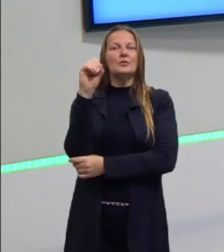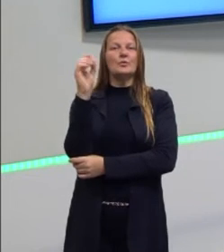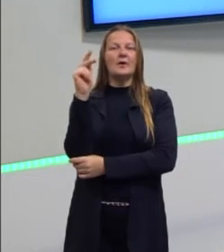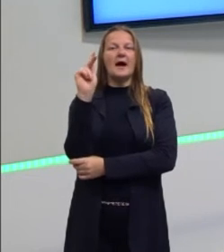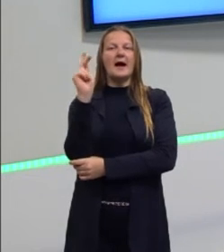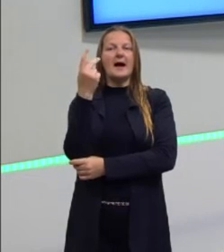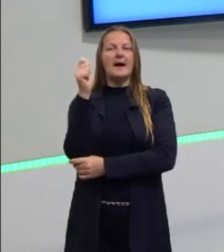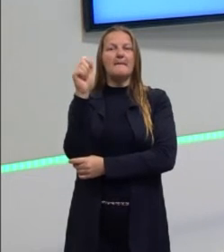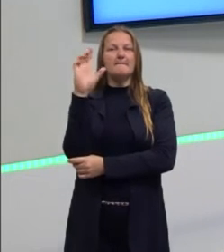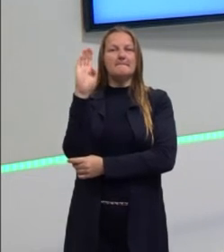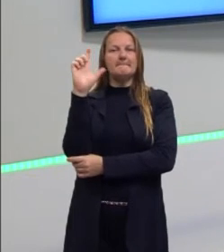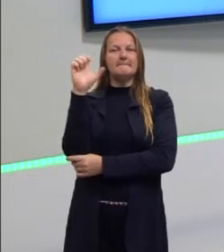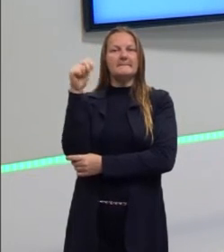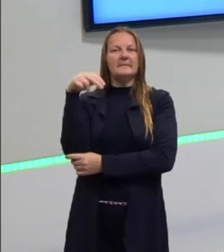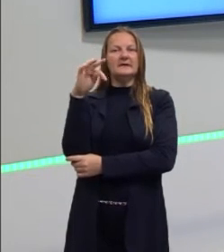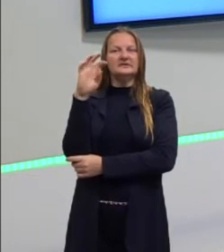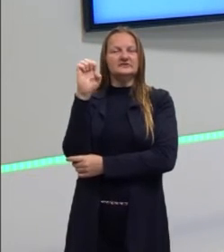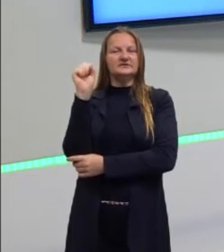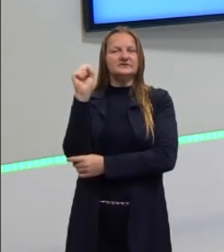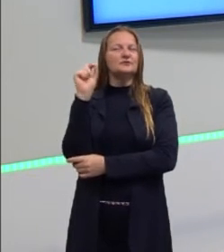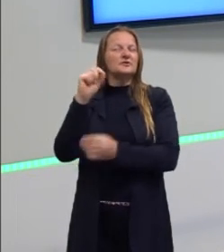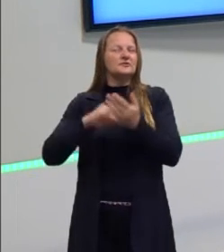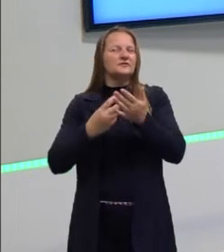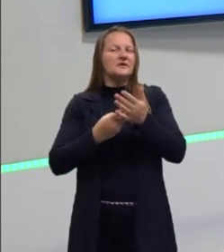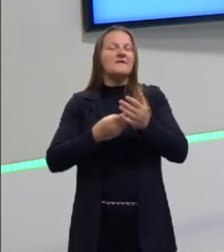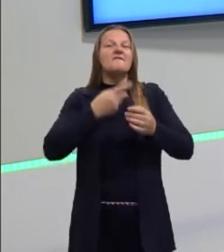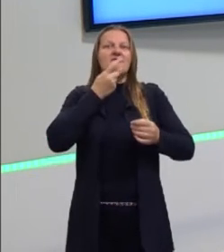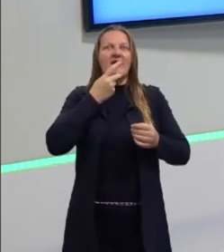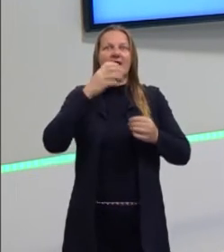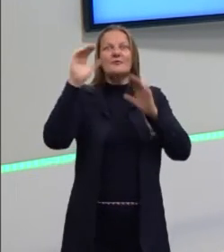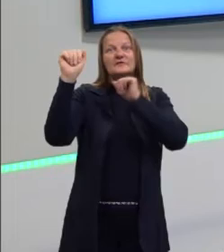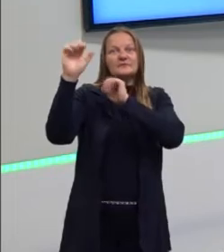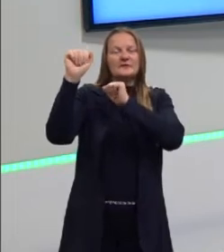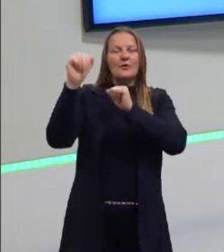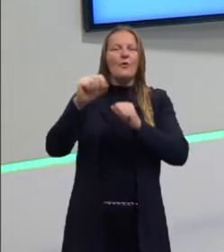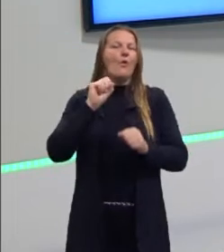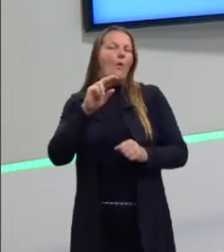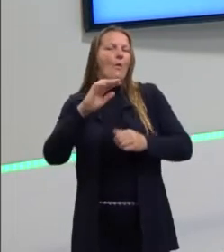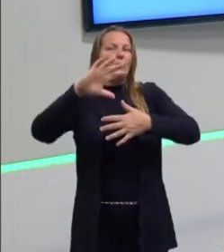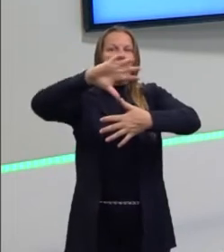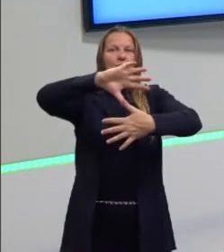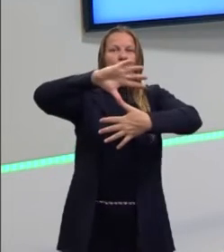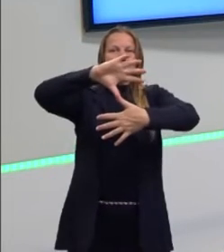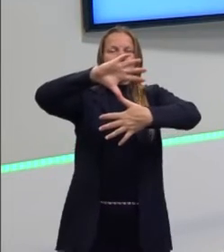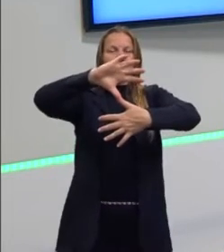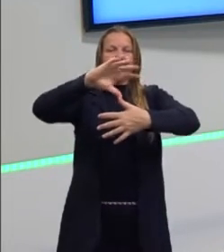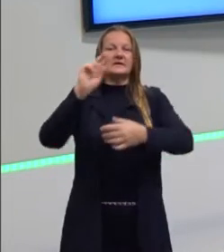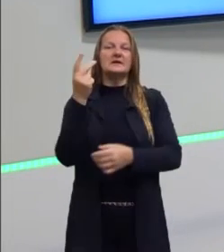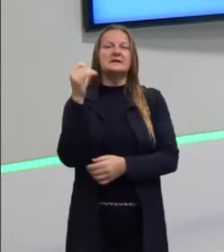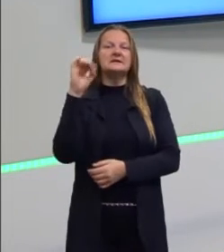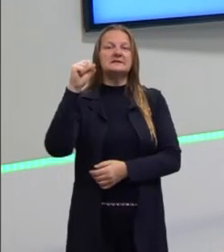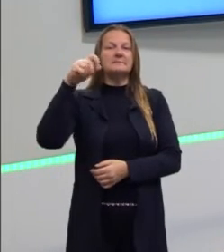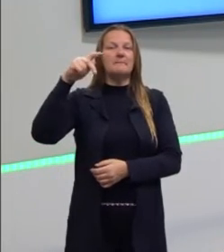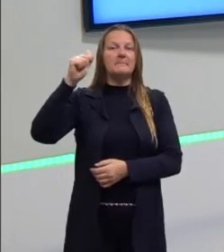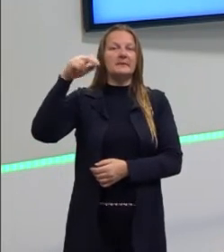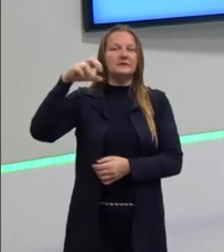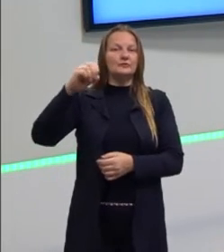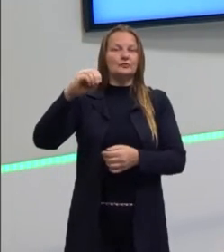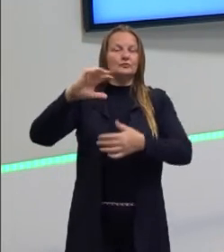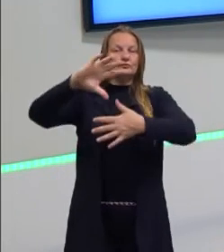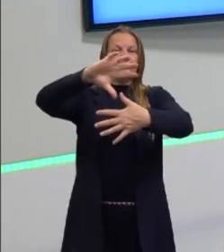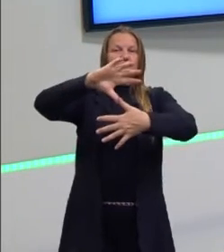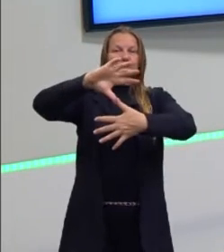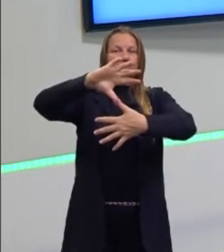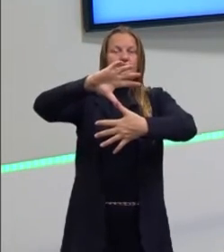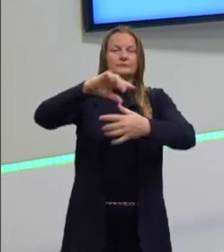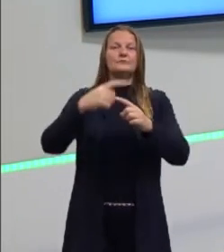especialmente dos países da Hispano-América, os países hispano-americanos. Por isso